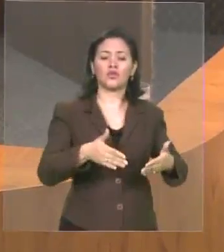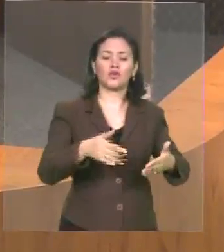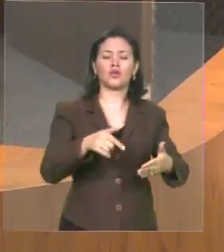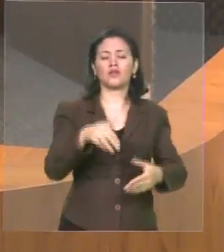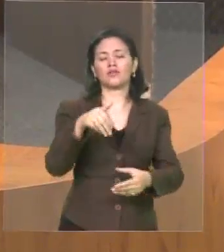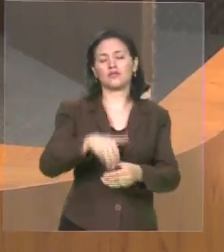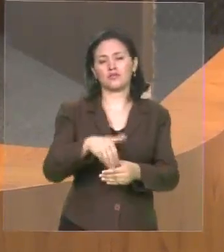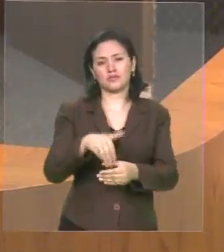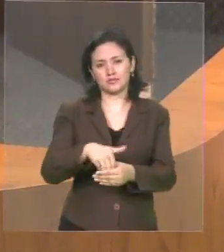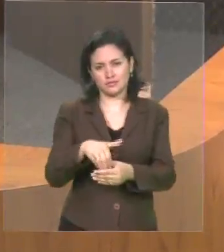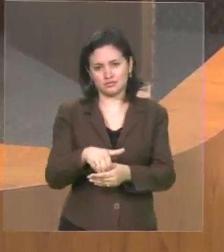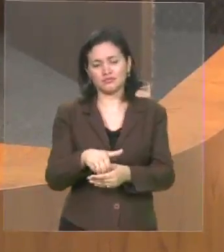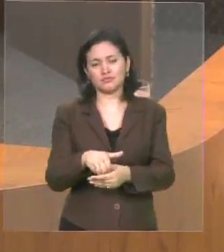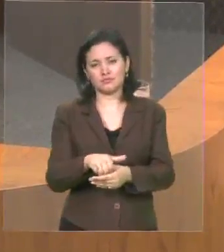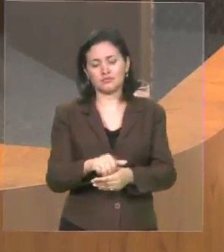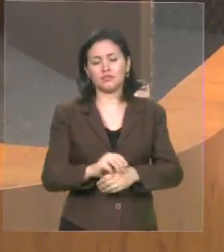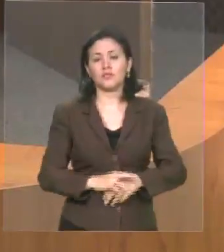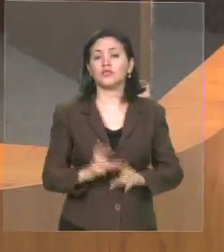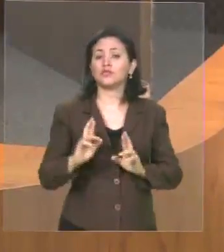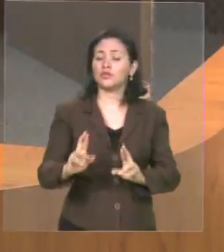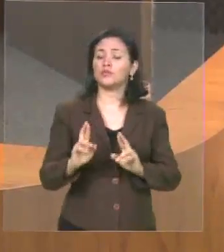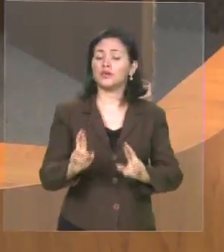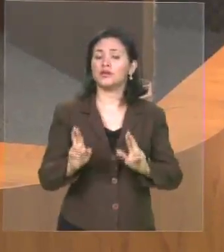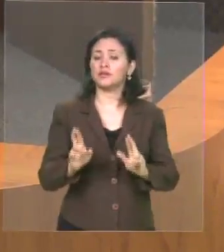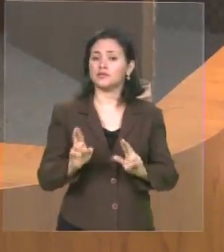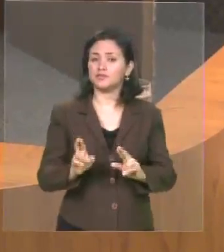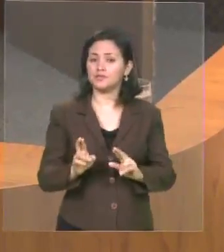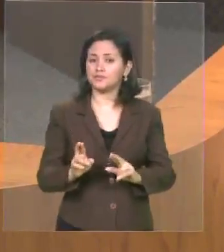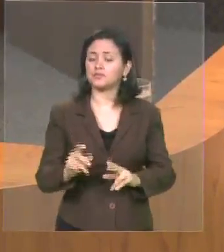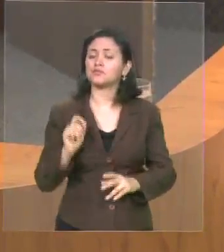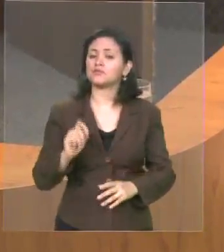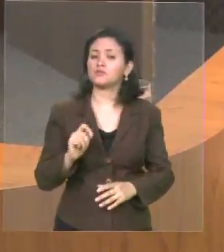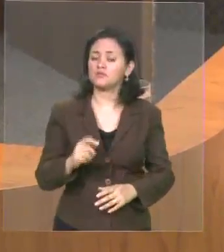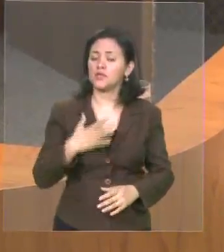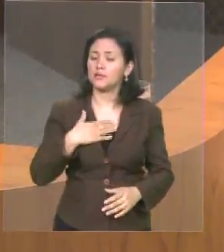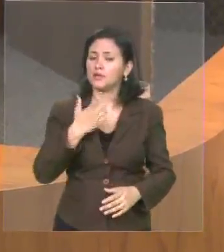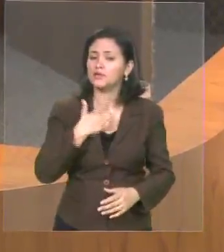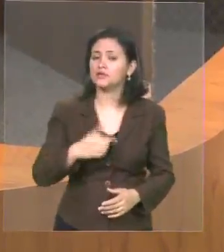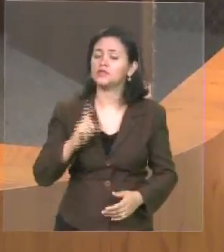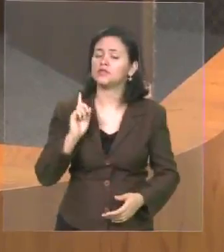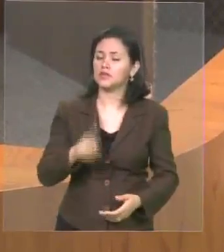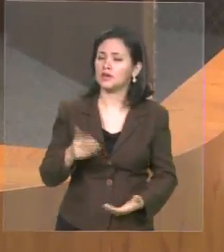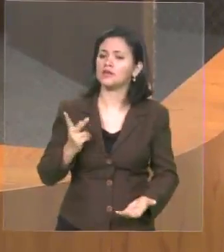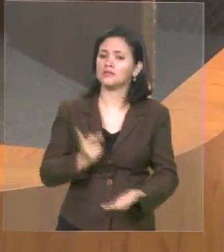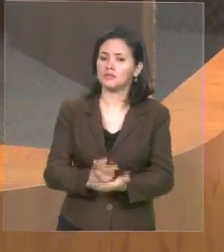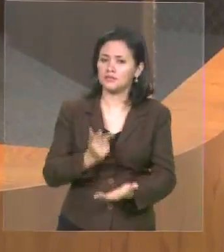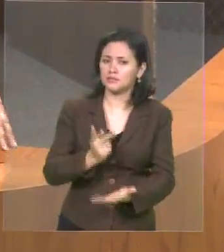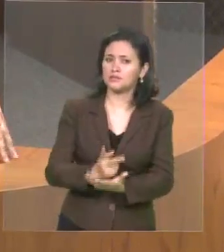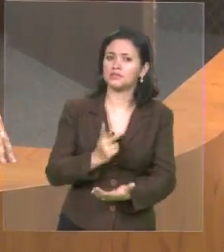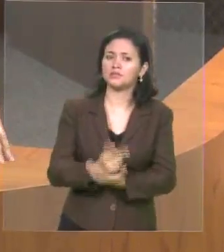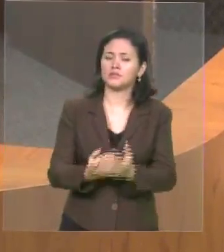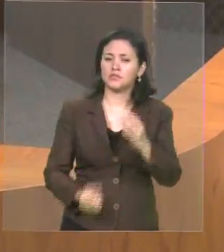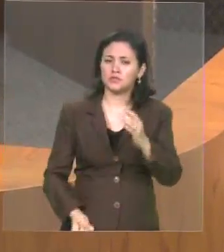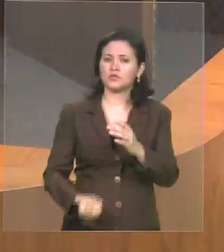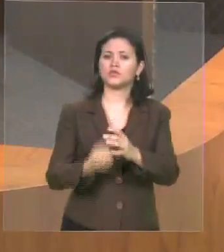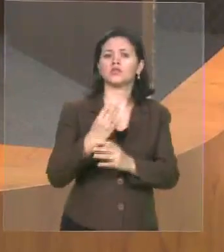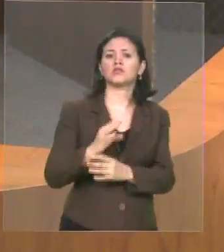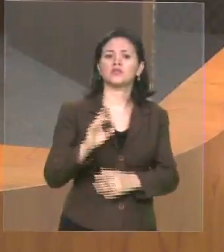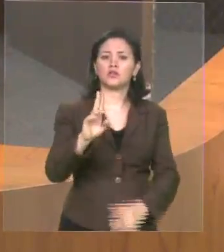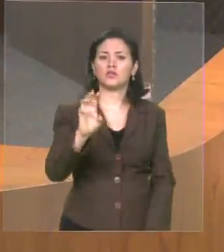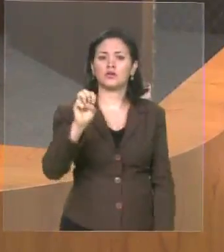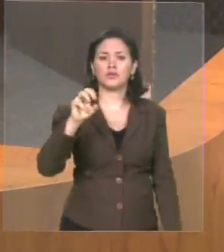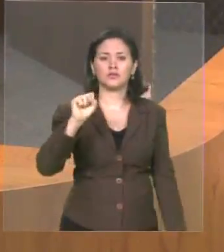que permanece a criação da Universidade do Sul do Maranhão, é a favor da criação da Universidade do Sul do Maranhão, mas que submete também ao Conselho